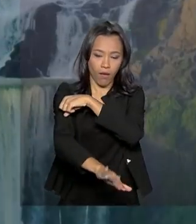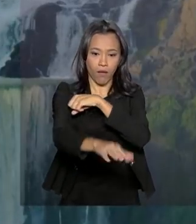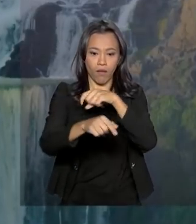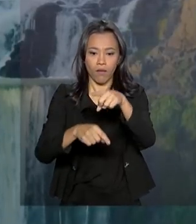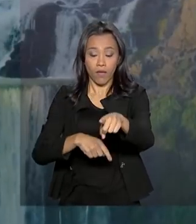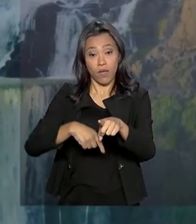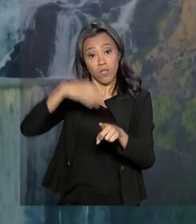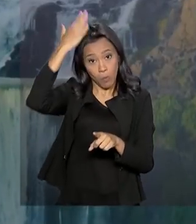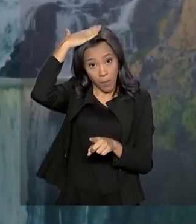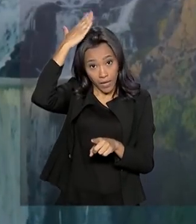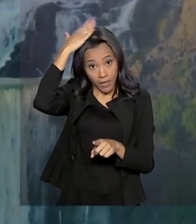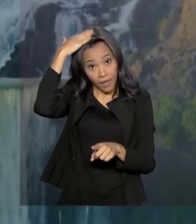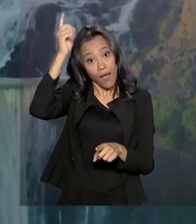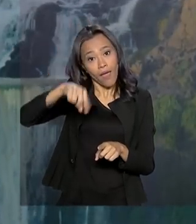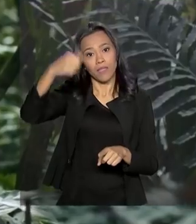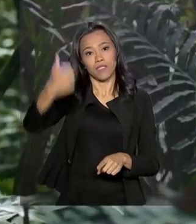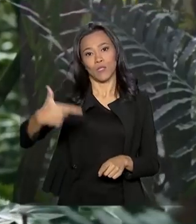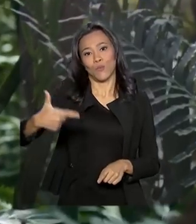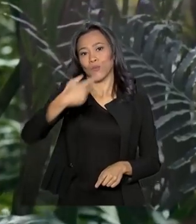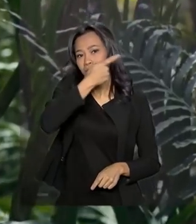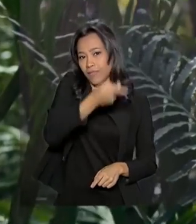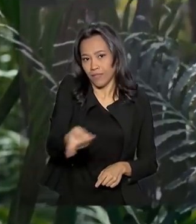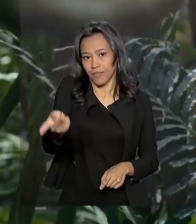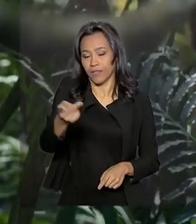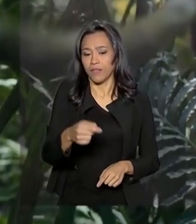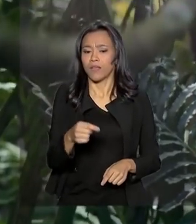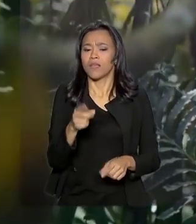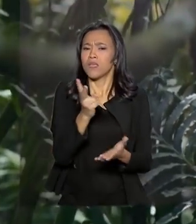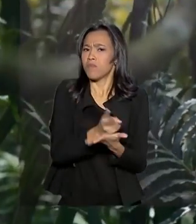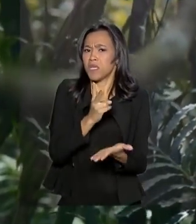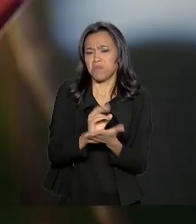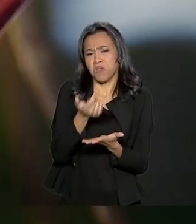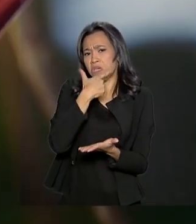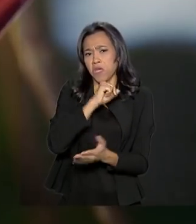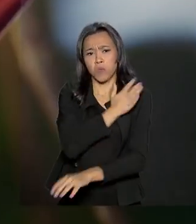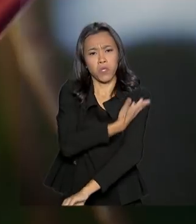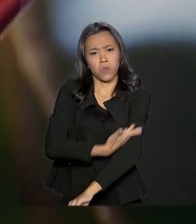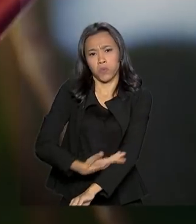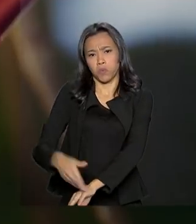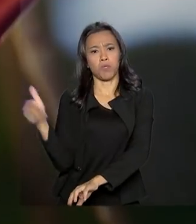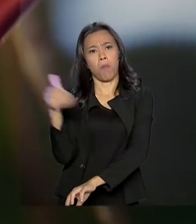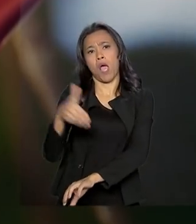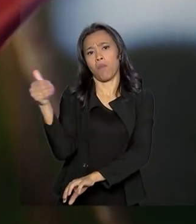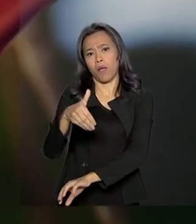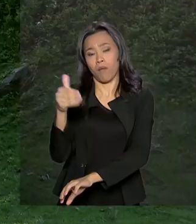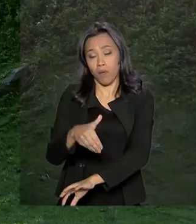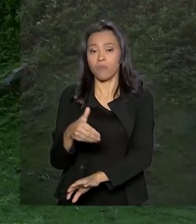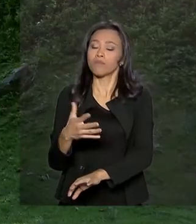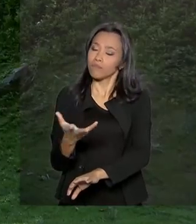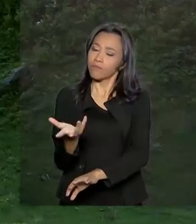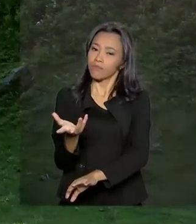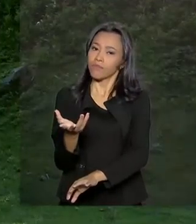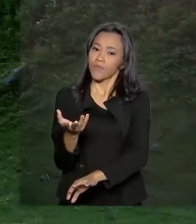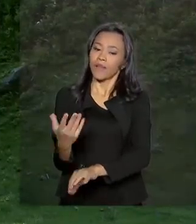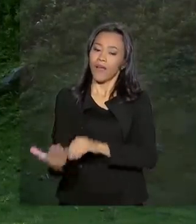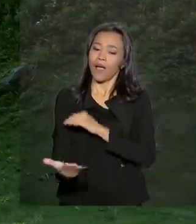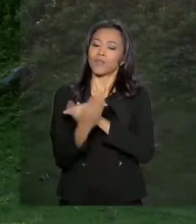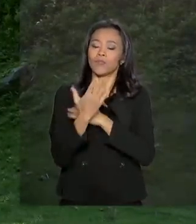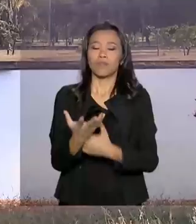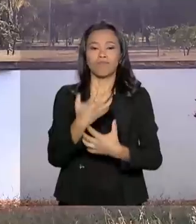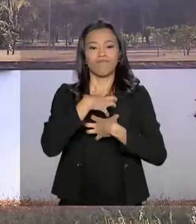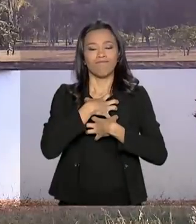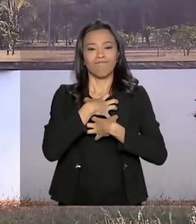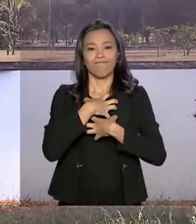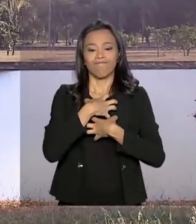aparece em segundo lugar. E mesmo quem não frequenta esses locais, se beneficia com a presença